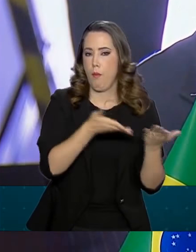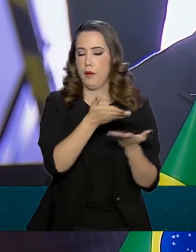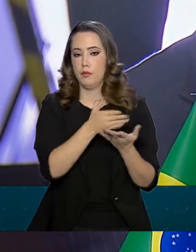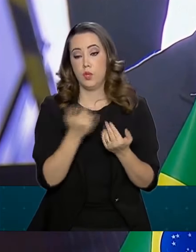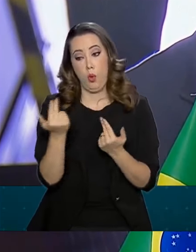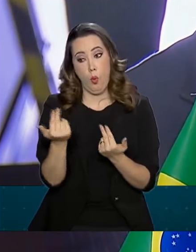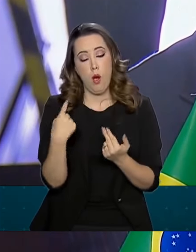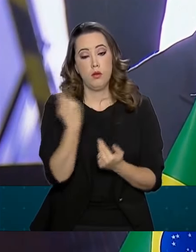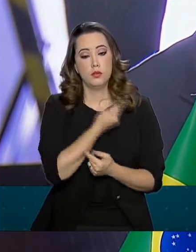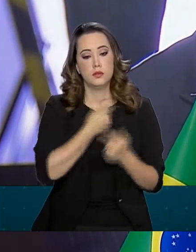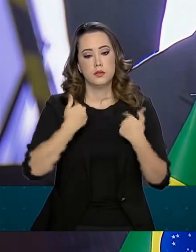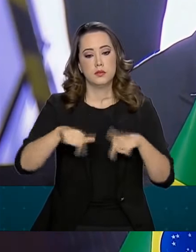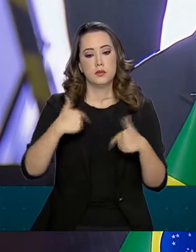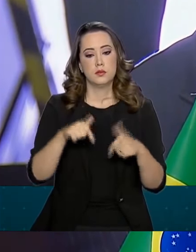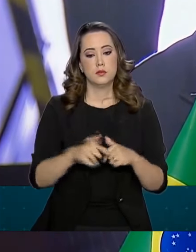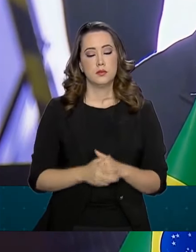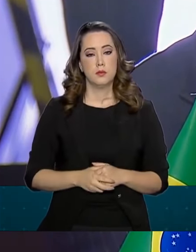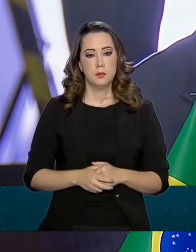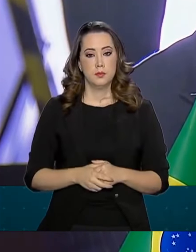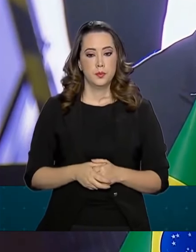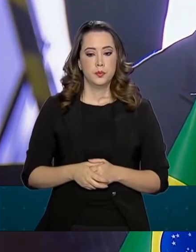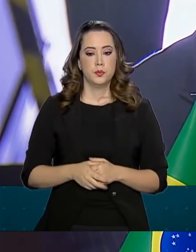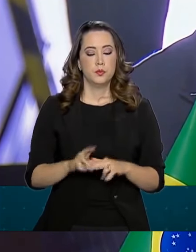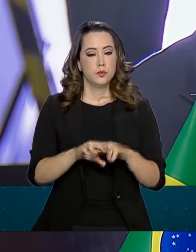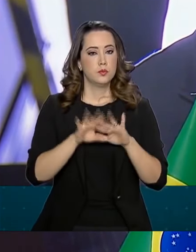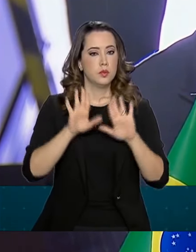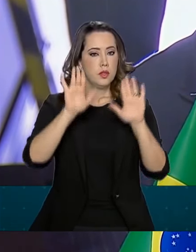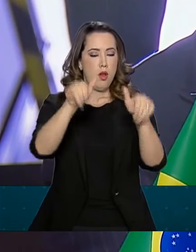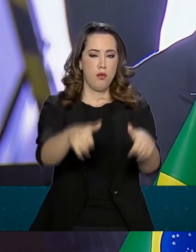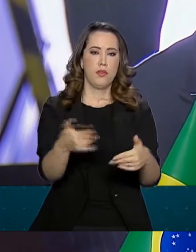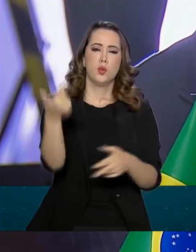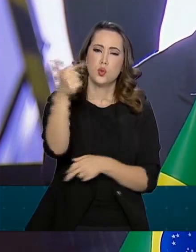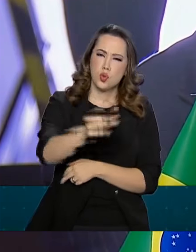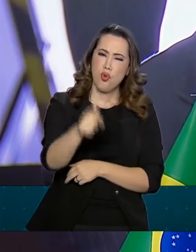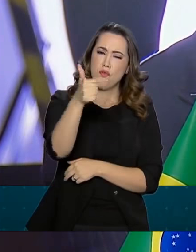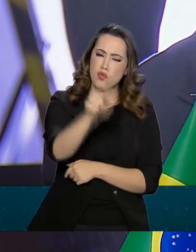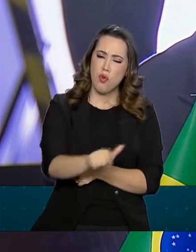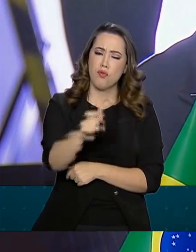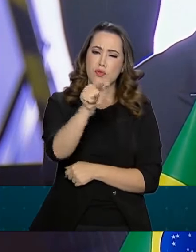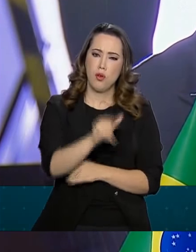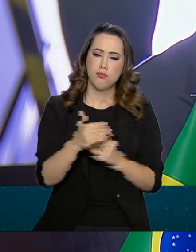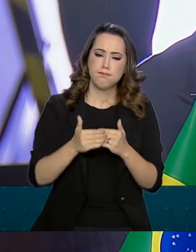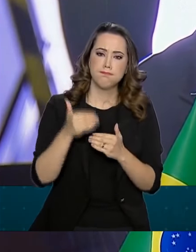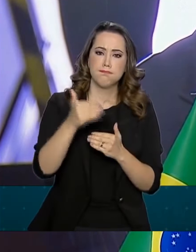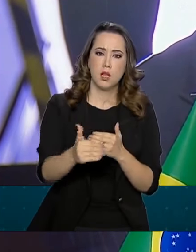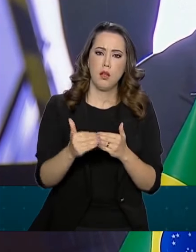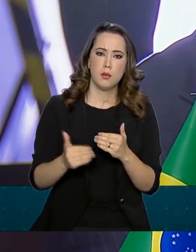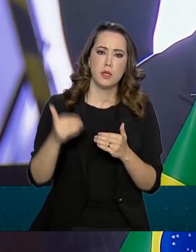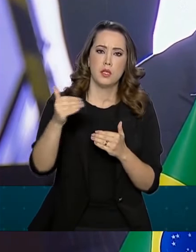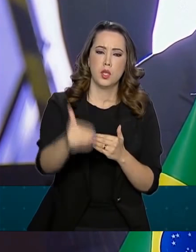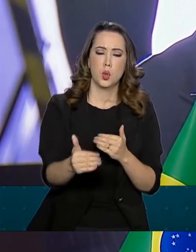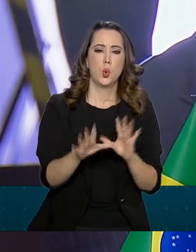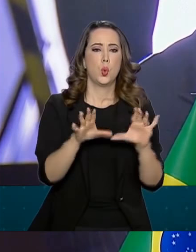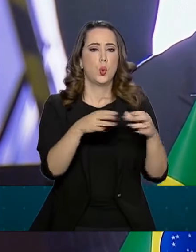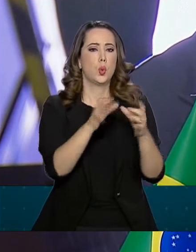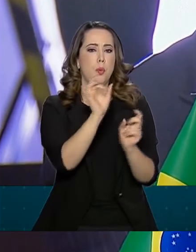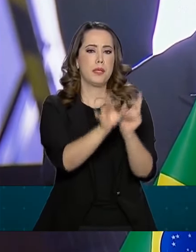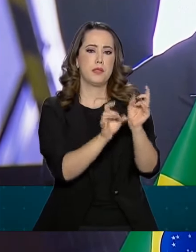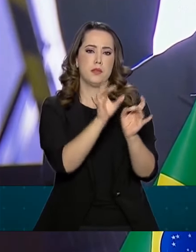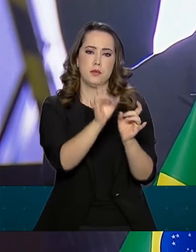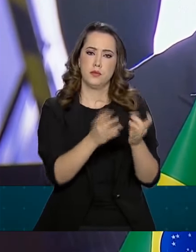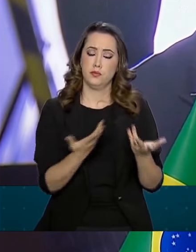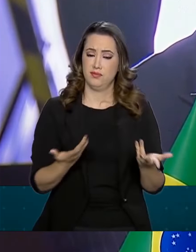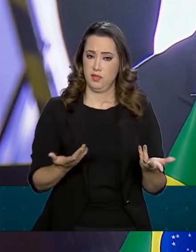pelo fim das repetidas prorrogações dos regimes especiais. Ou